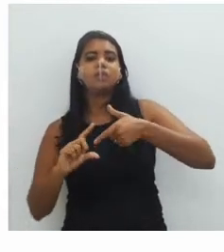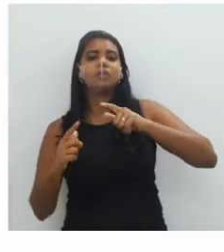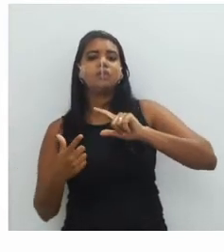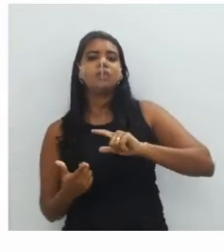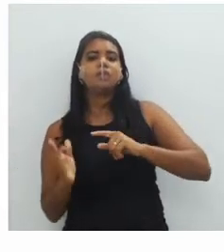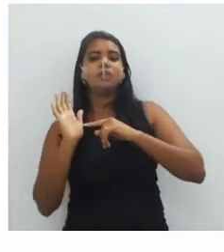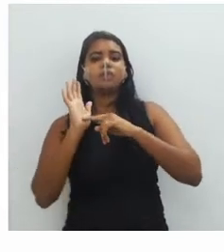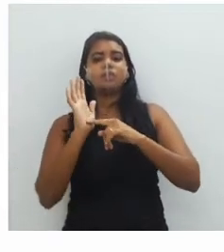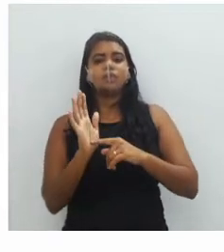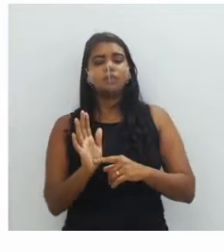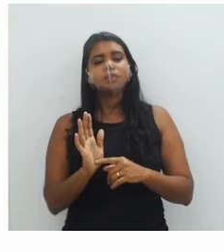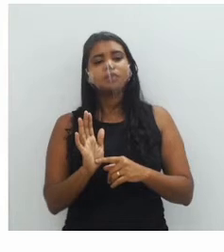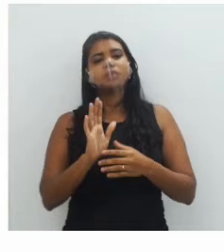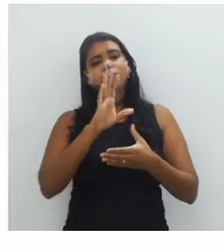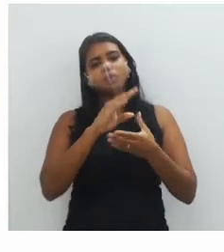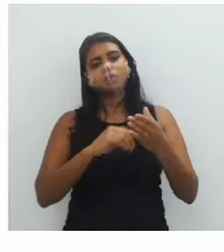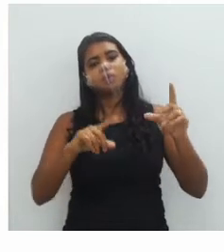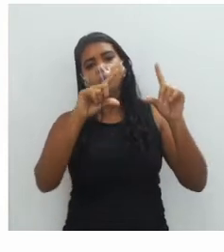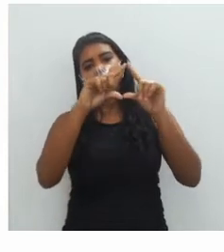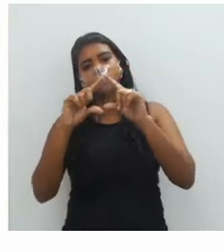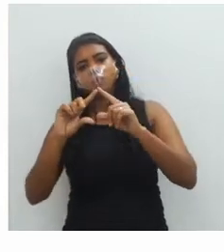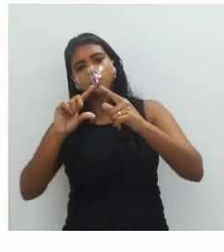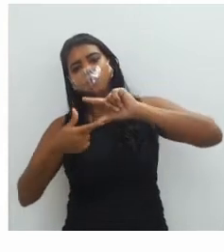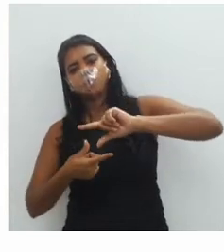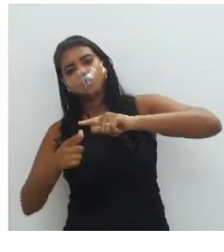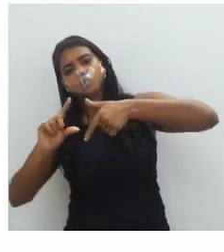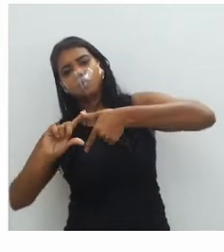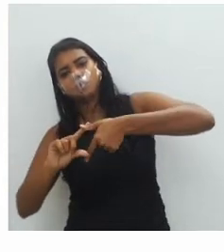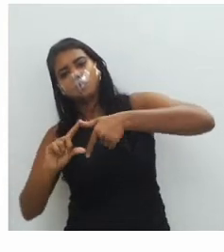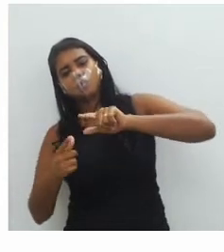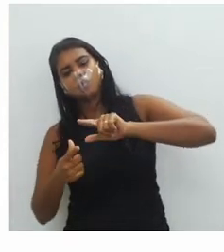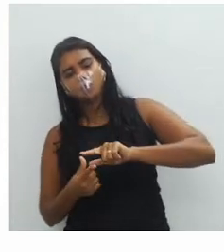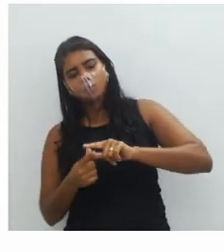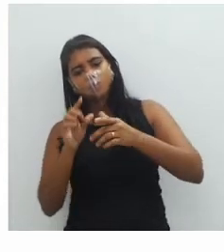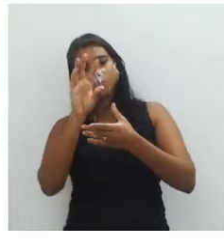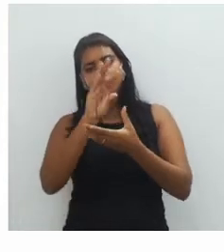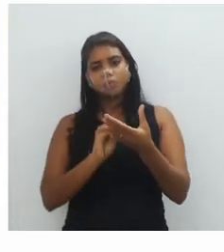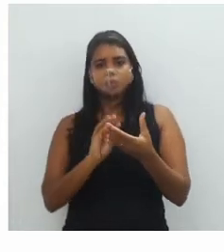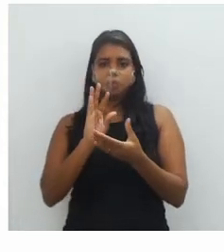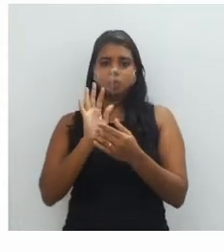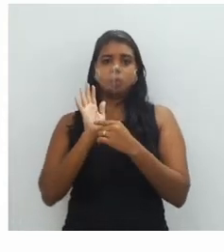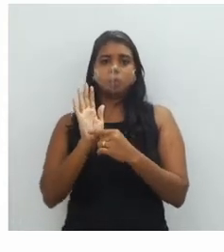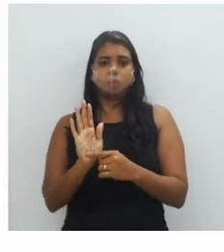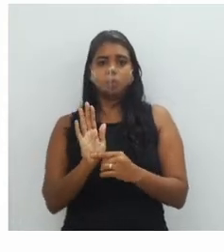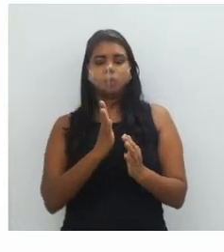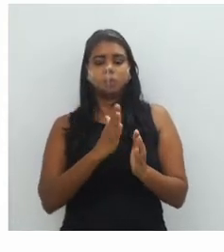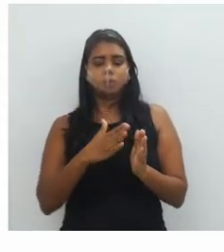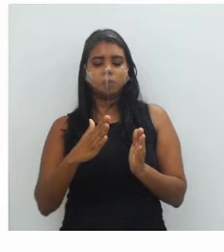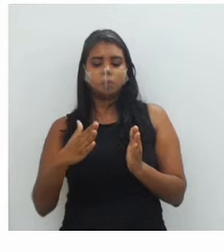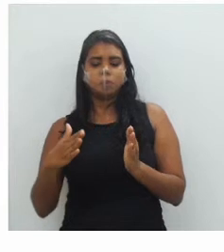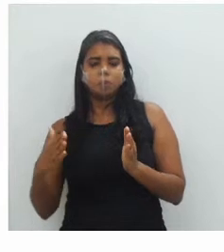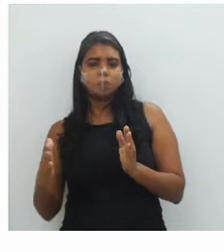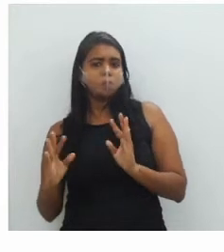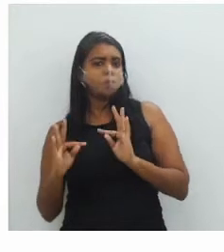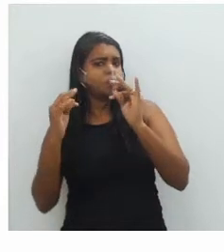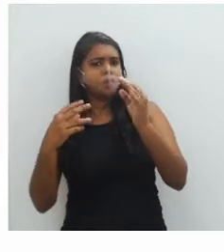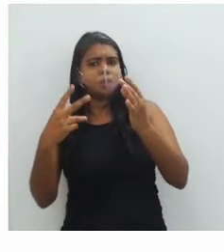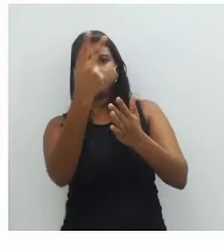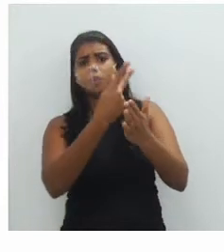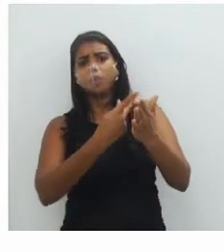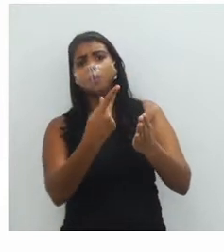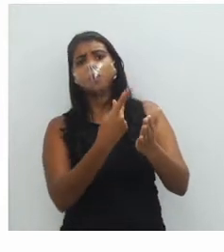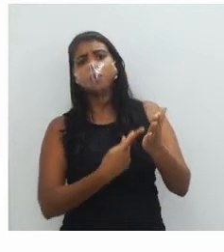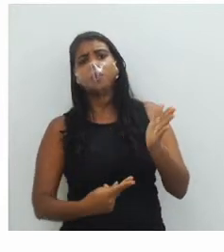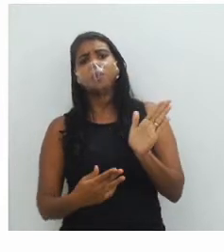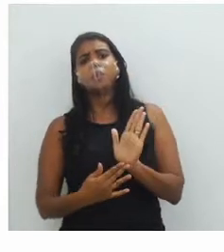a gente está vendo uma repetição de triângulos e essa repetição, ela é continuamente por todo o desenho.